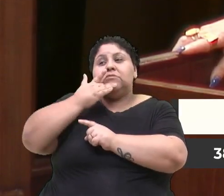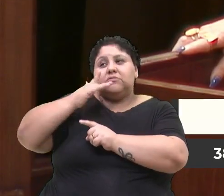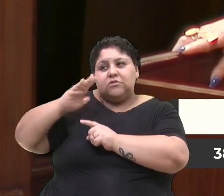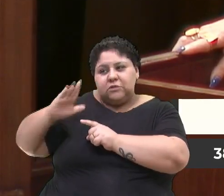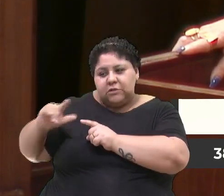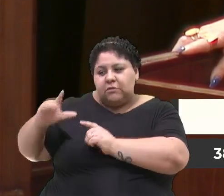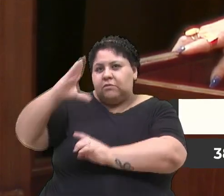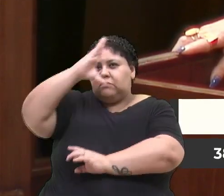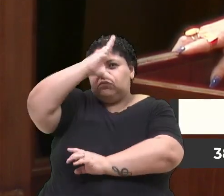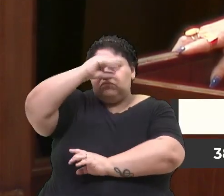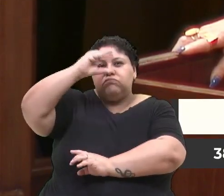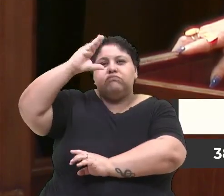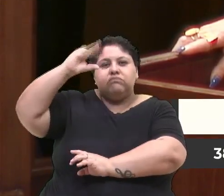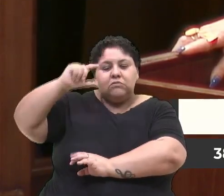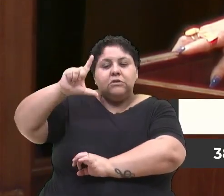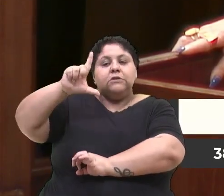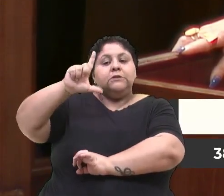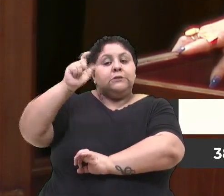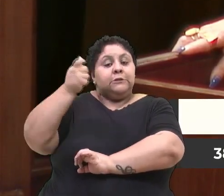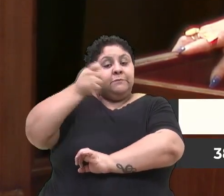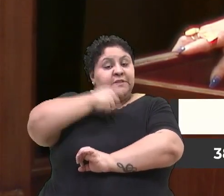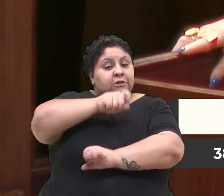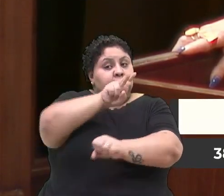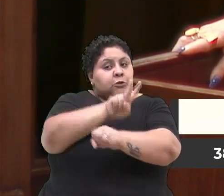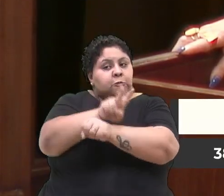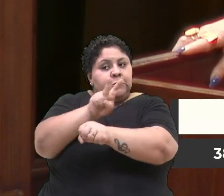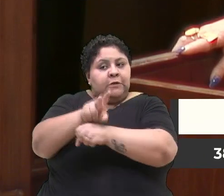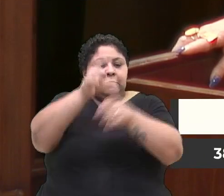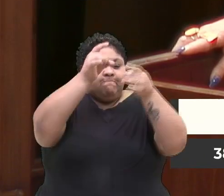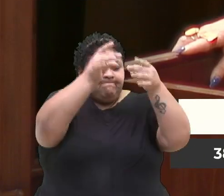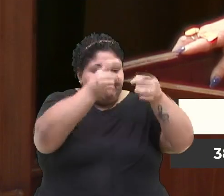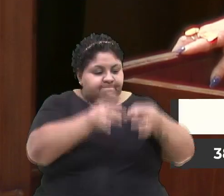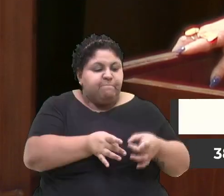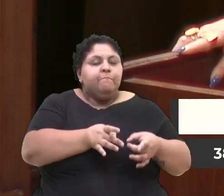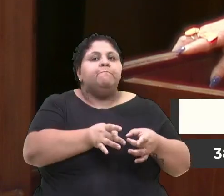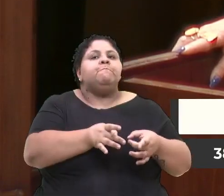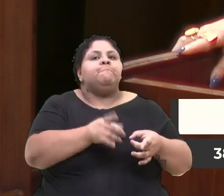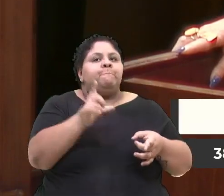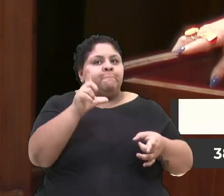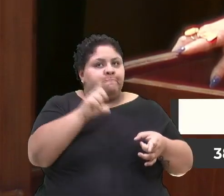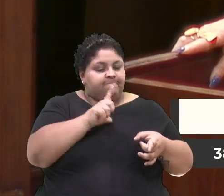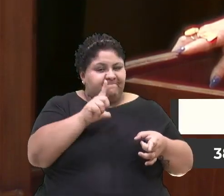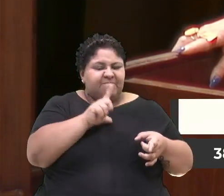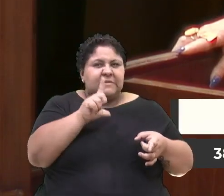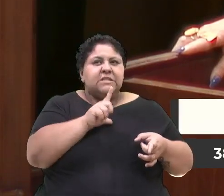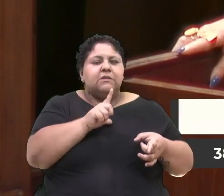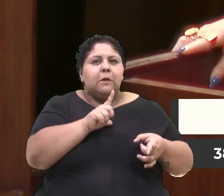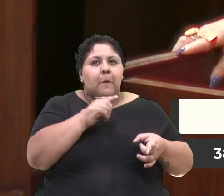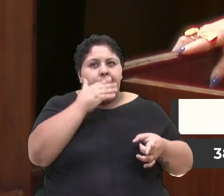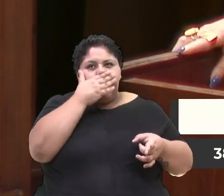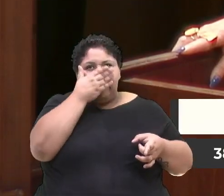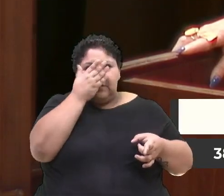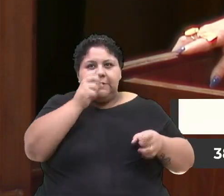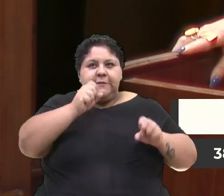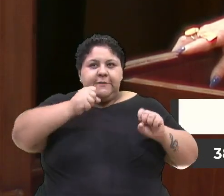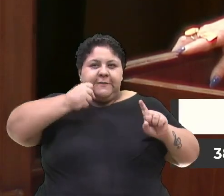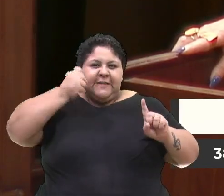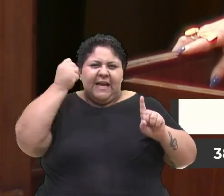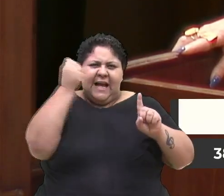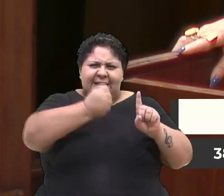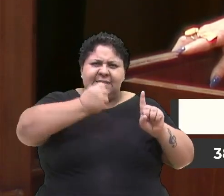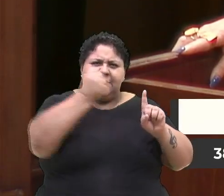adolescentes que exigem cuidados especiais, muitas vezes tem até a questão da agressividade,